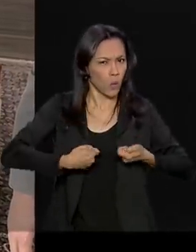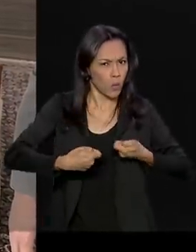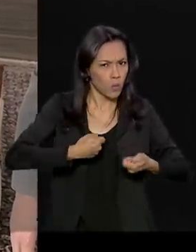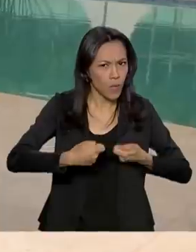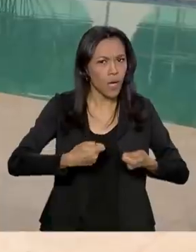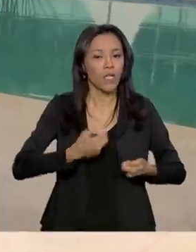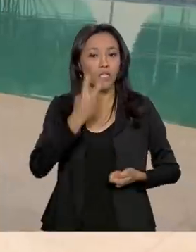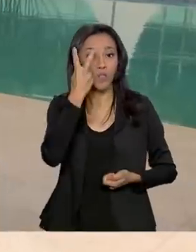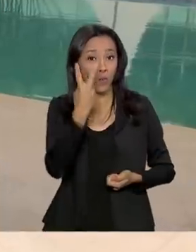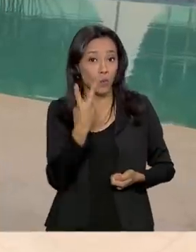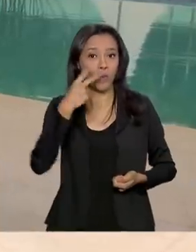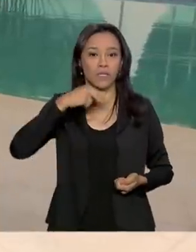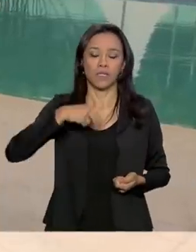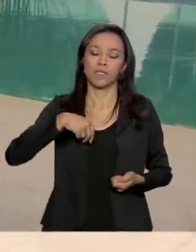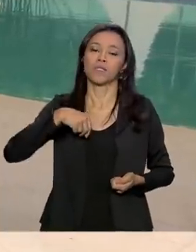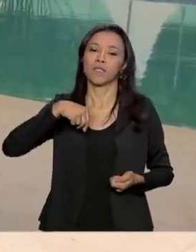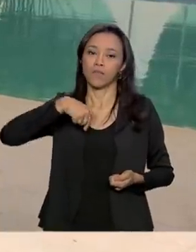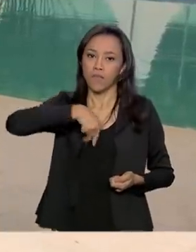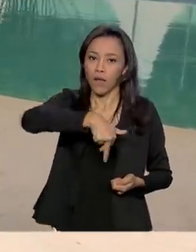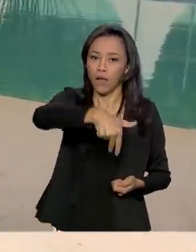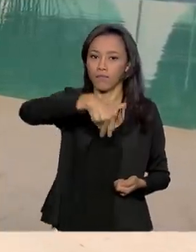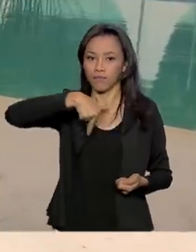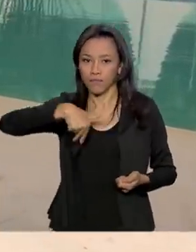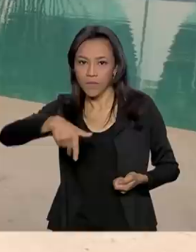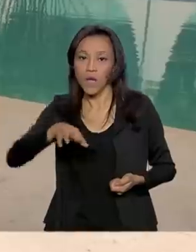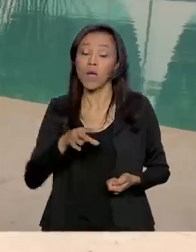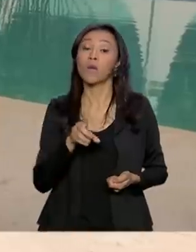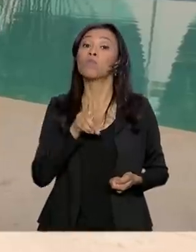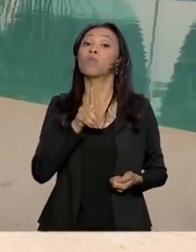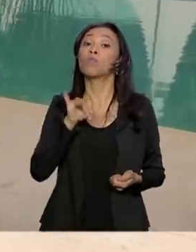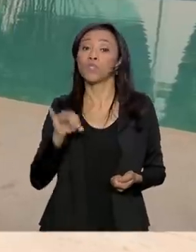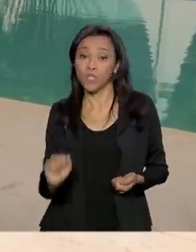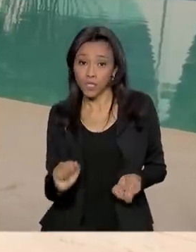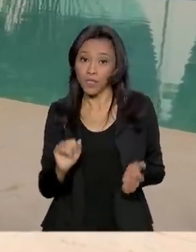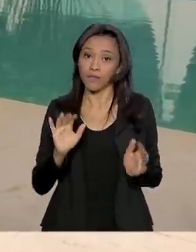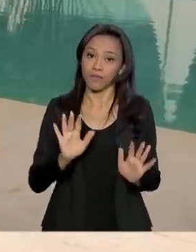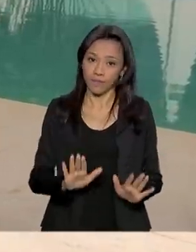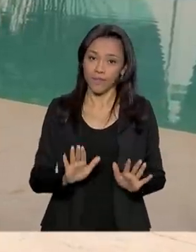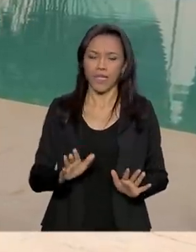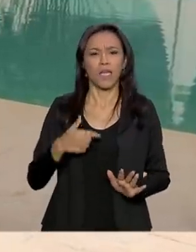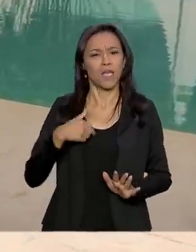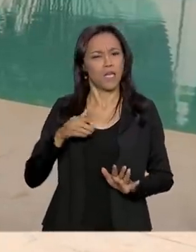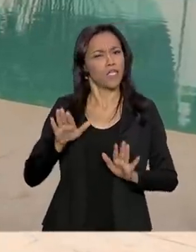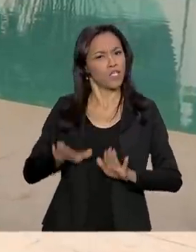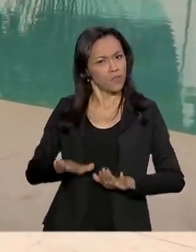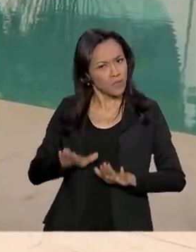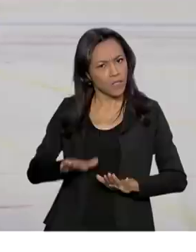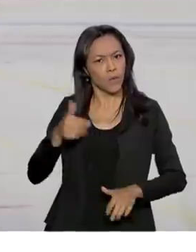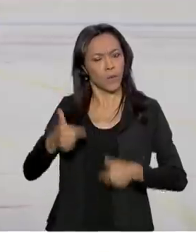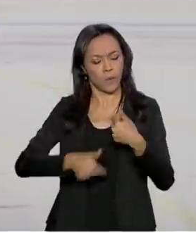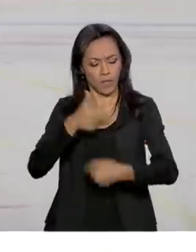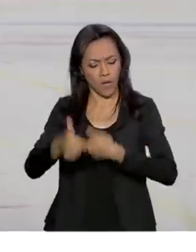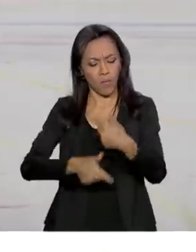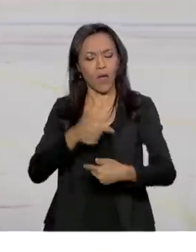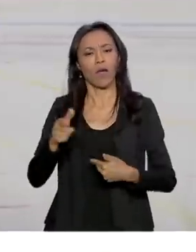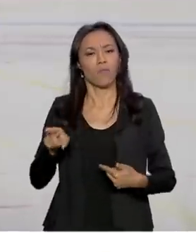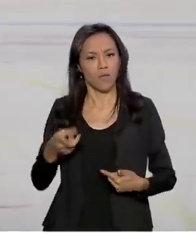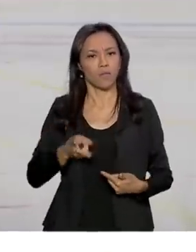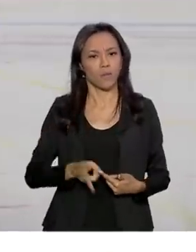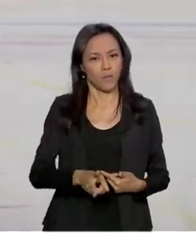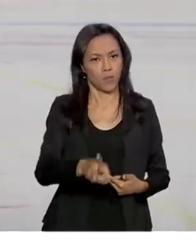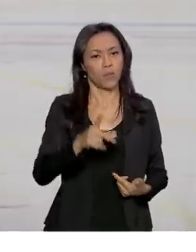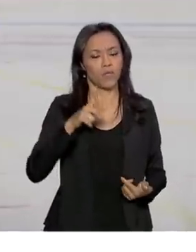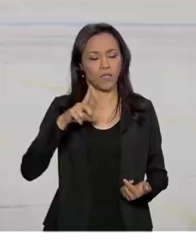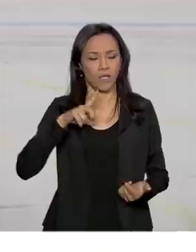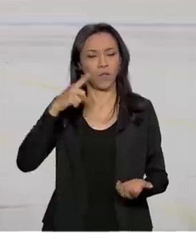duas caminhadas por dia. Mas nada de repouso, viu? Ele diminuiu o ritmo de trabalho, mas cumpre a agenda nesta